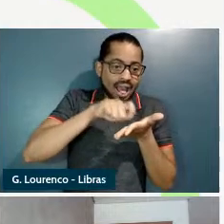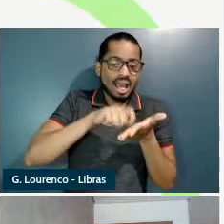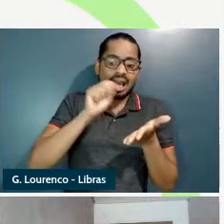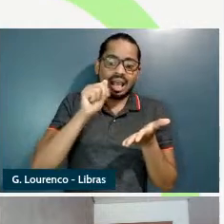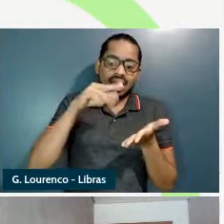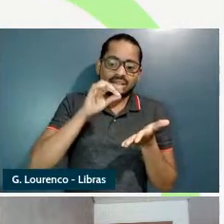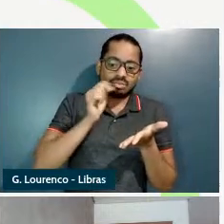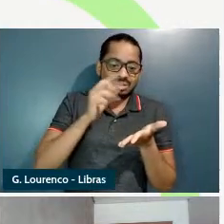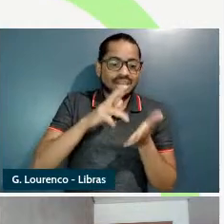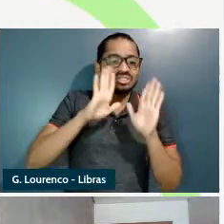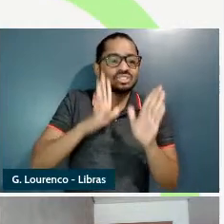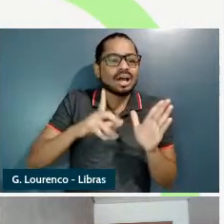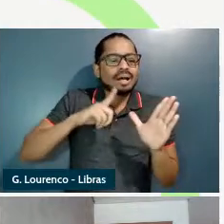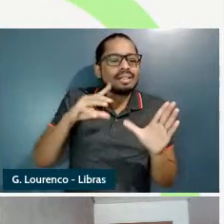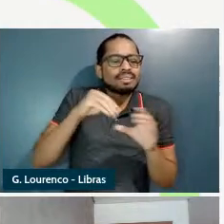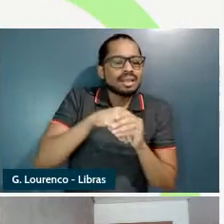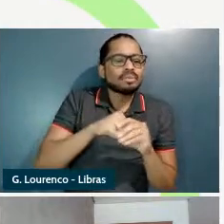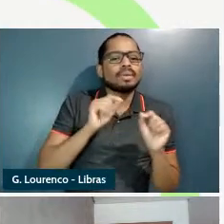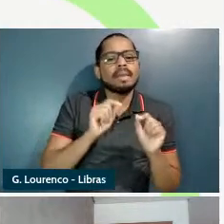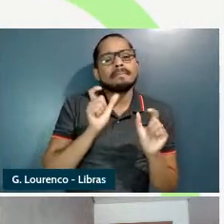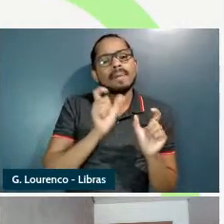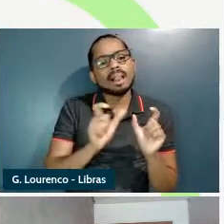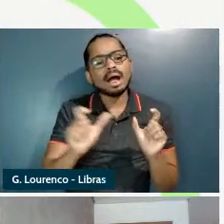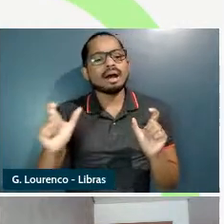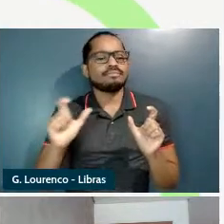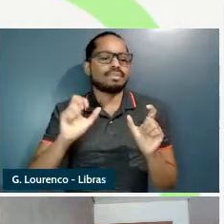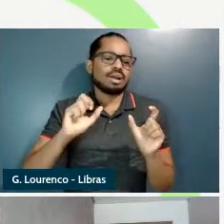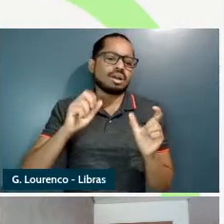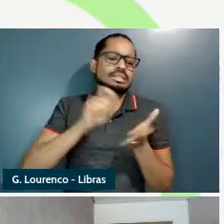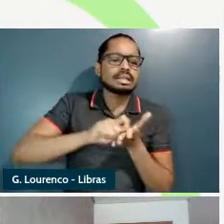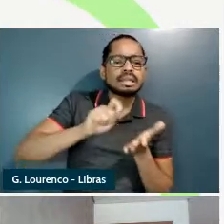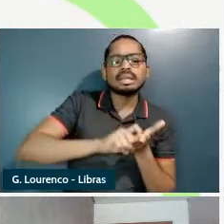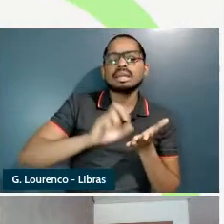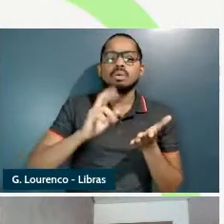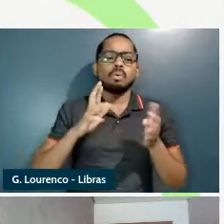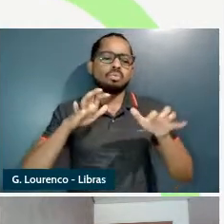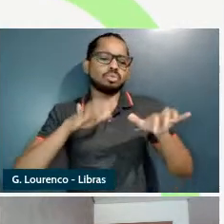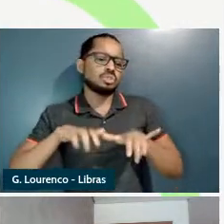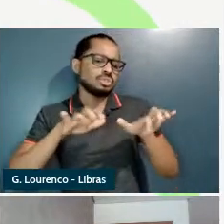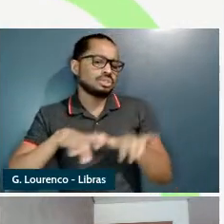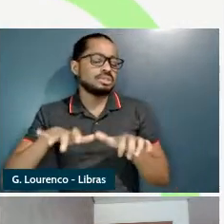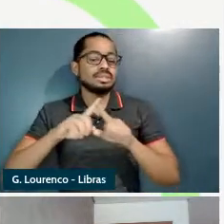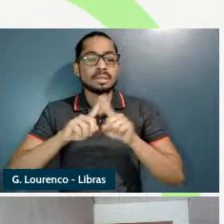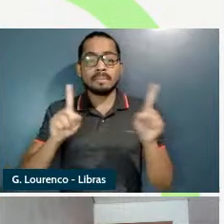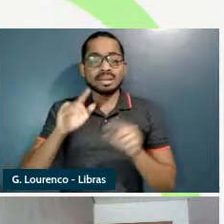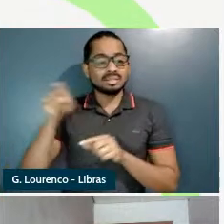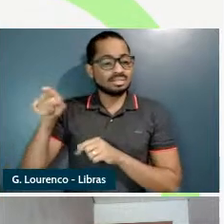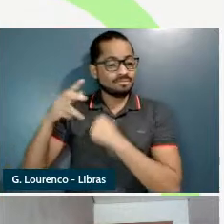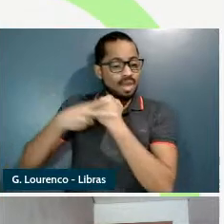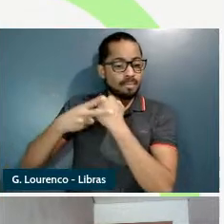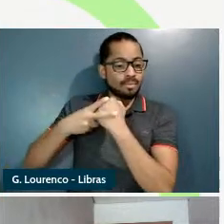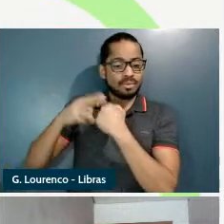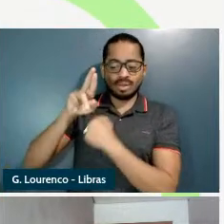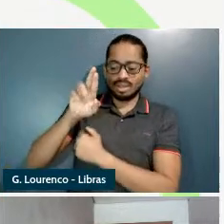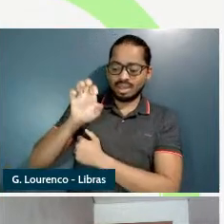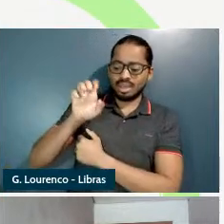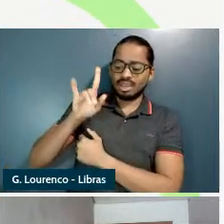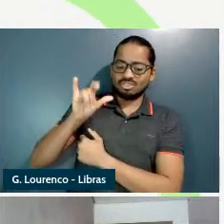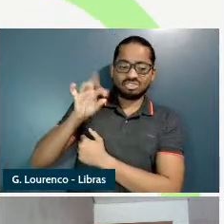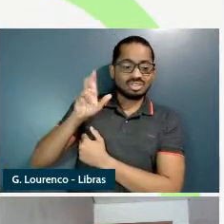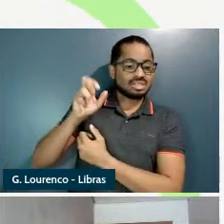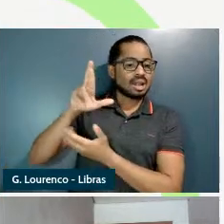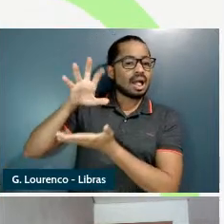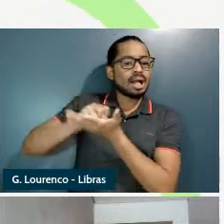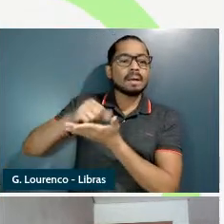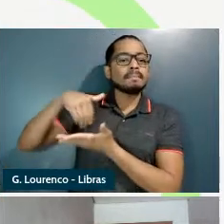sejam essas palavras escritas à mão ou digitadas enquanto registrar é um tipo de ação mais ampla que não carrega o